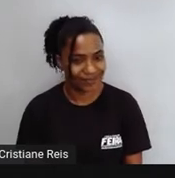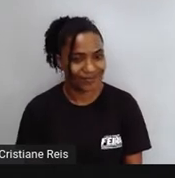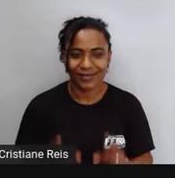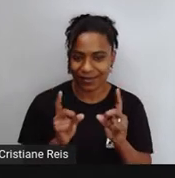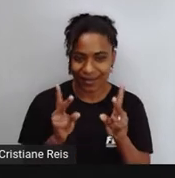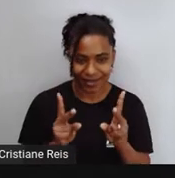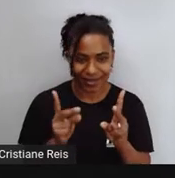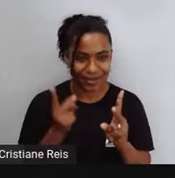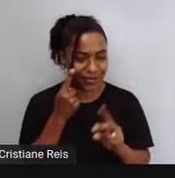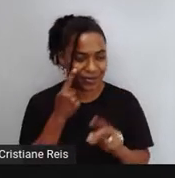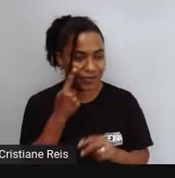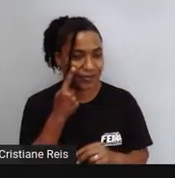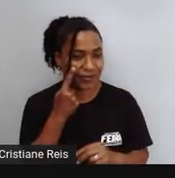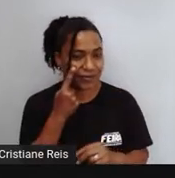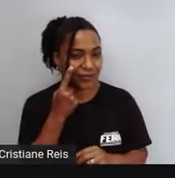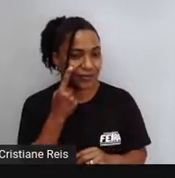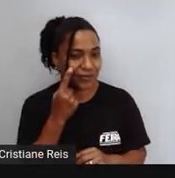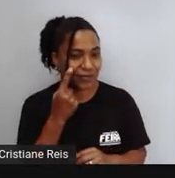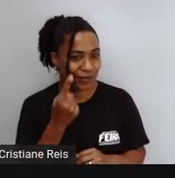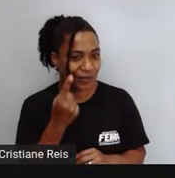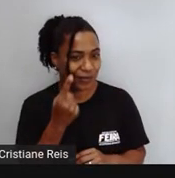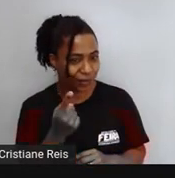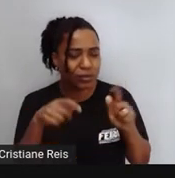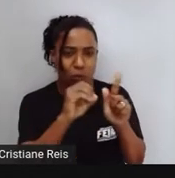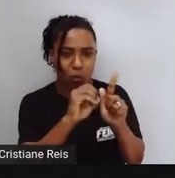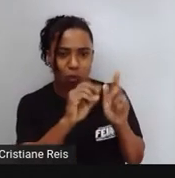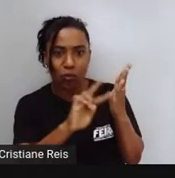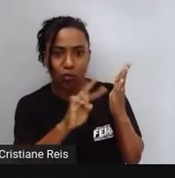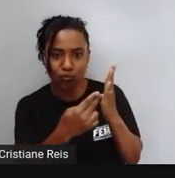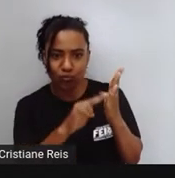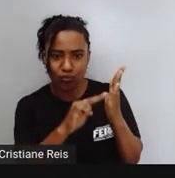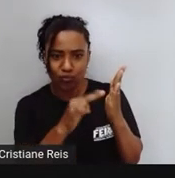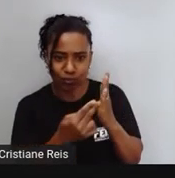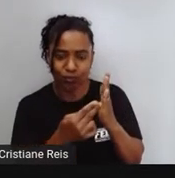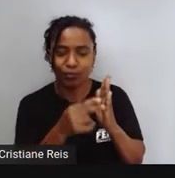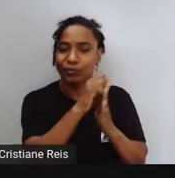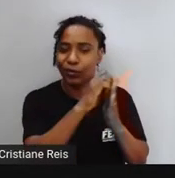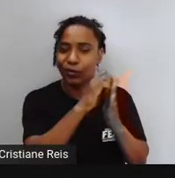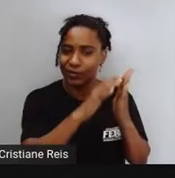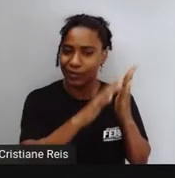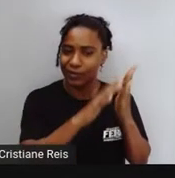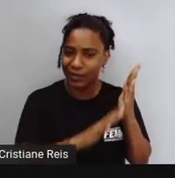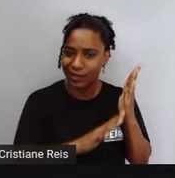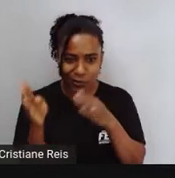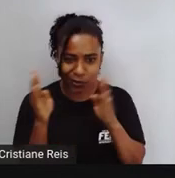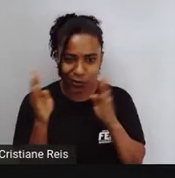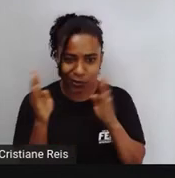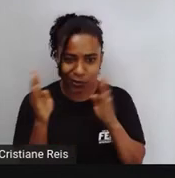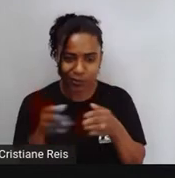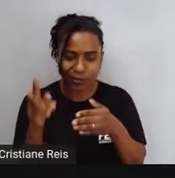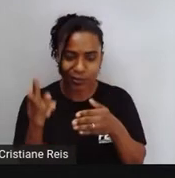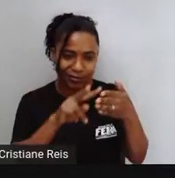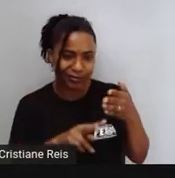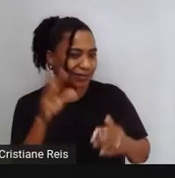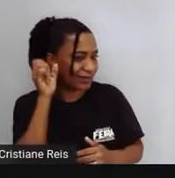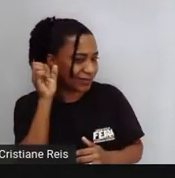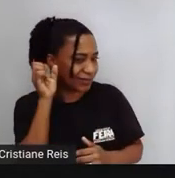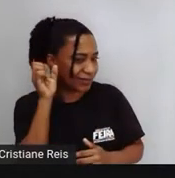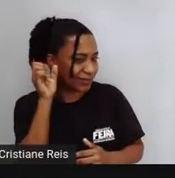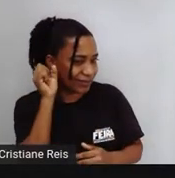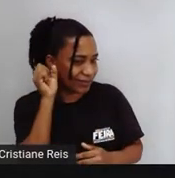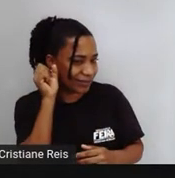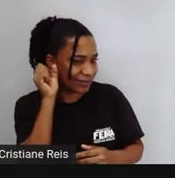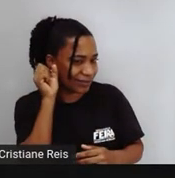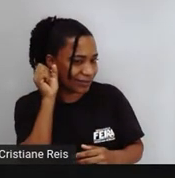Importante que vocês repitam esse exercício Várias vezes para praticar a sua habilidade de entender